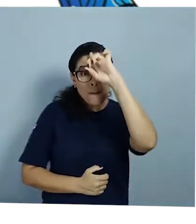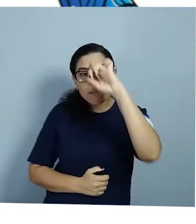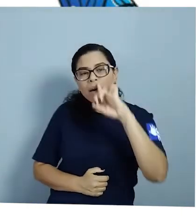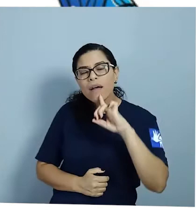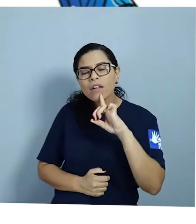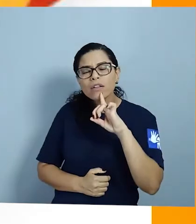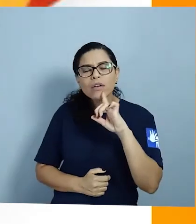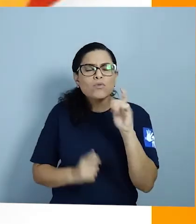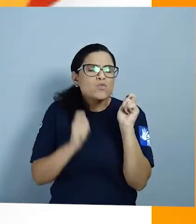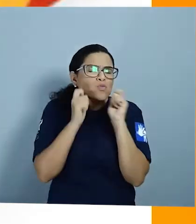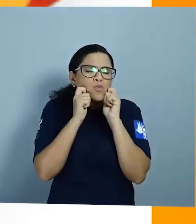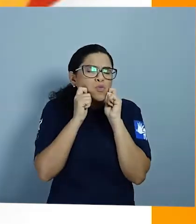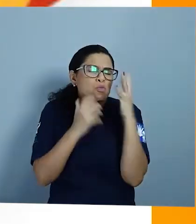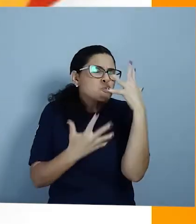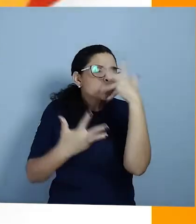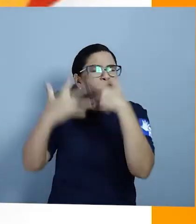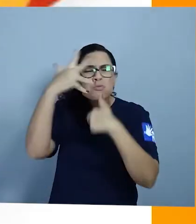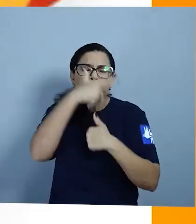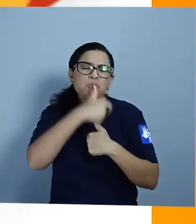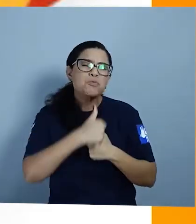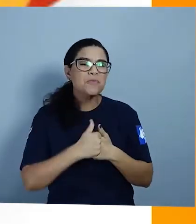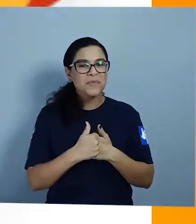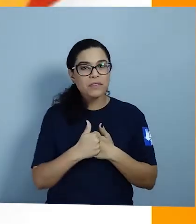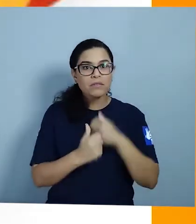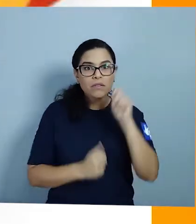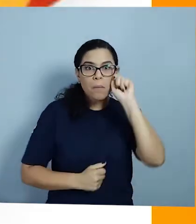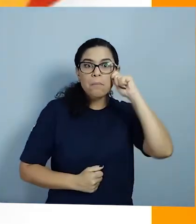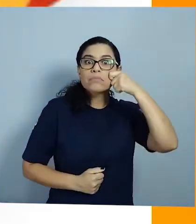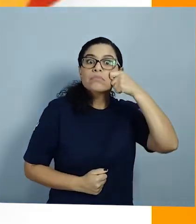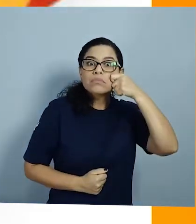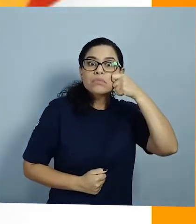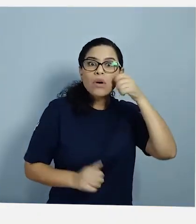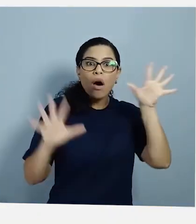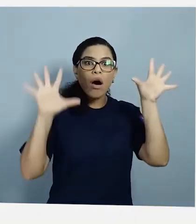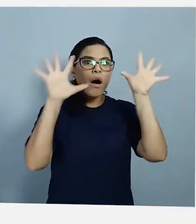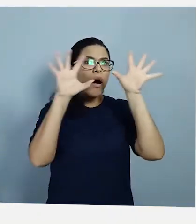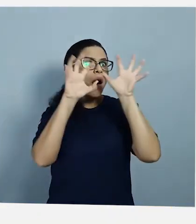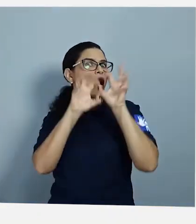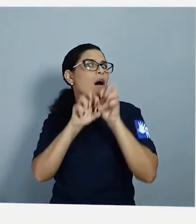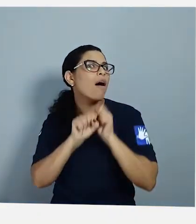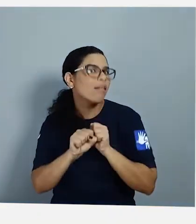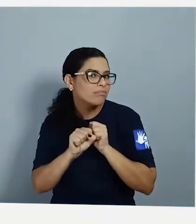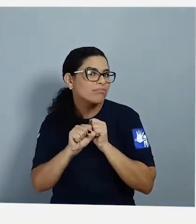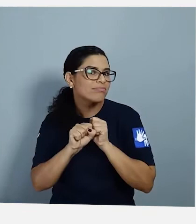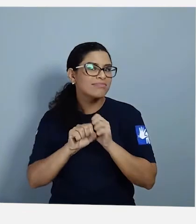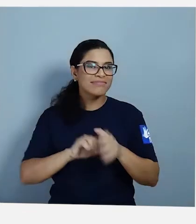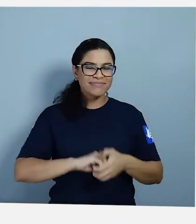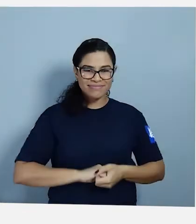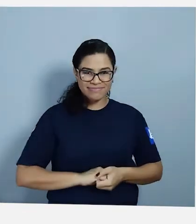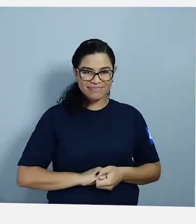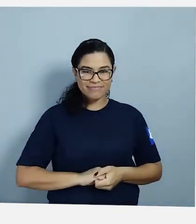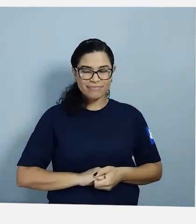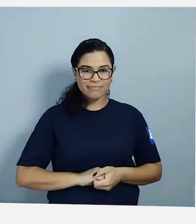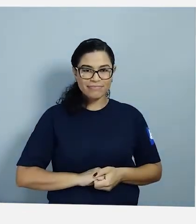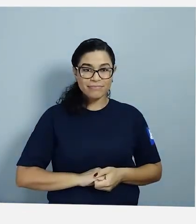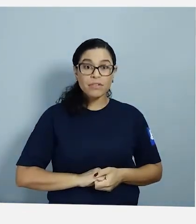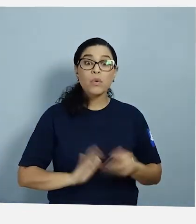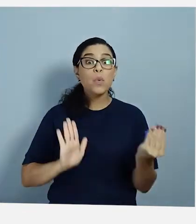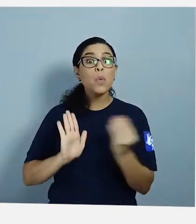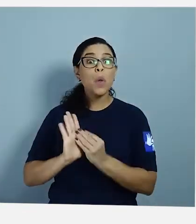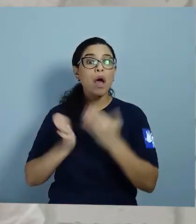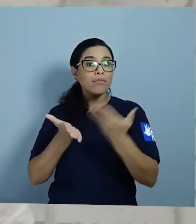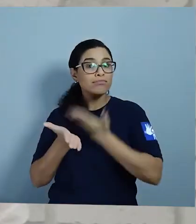de luz As amarelinhas são tão bonitinhas e as pretas então Ó, que